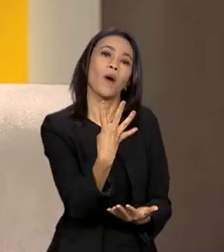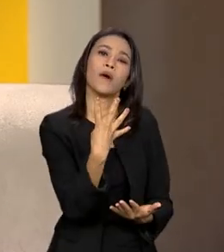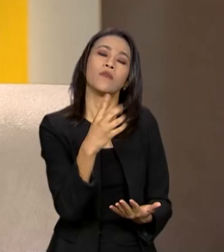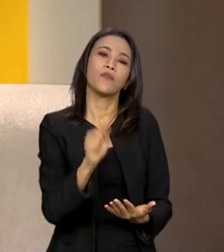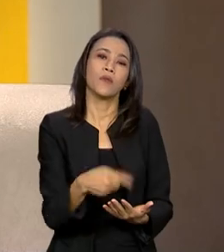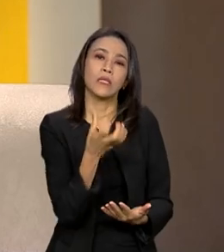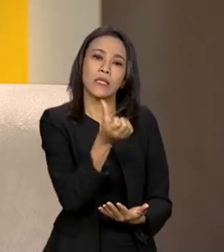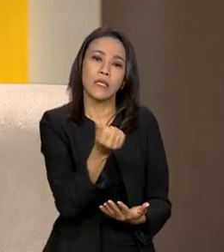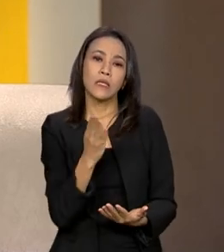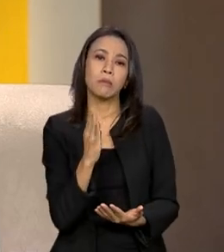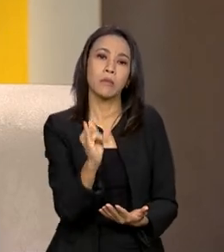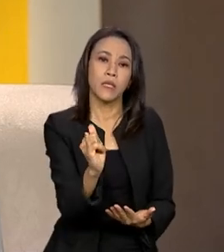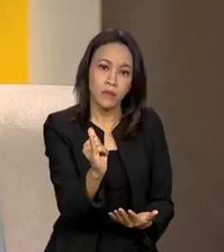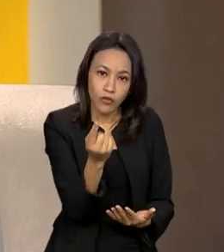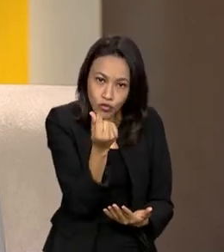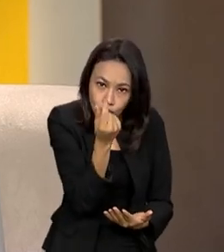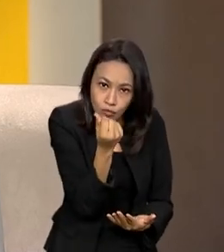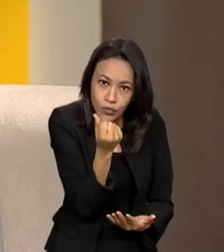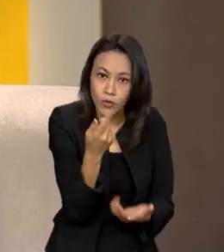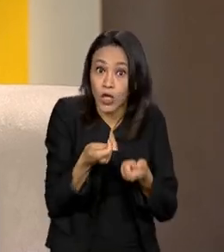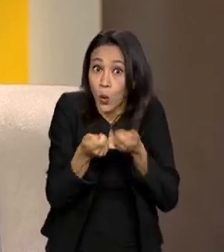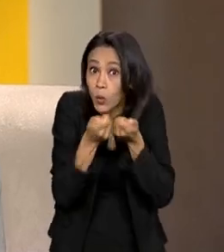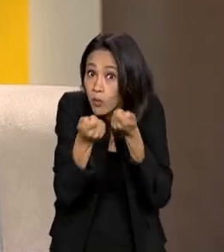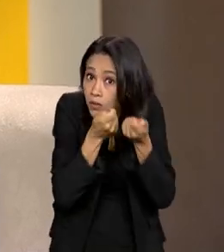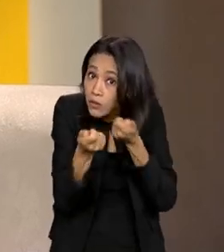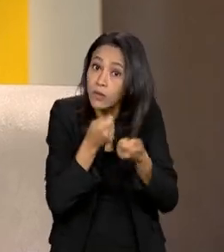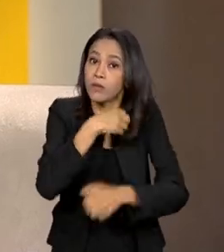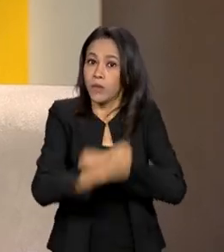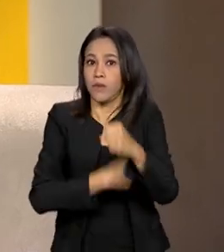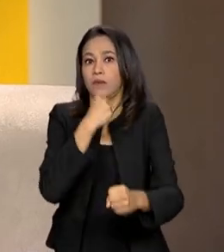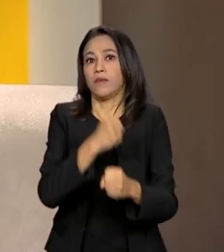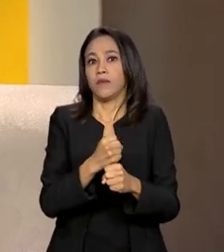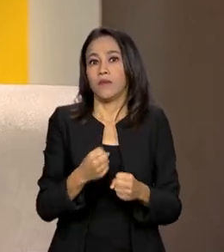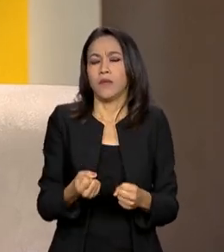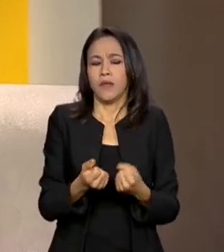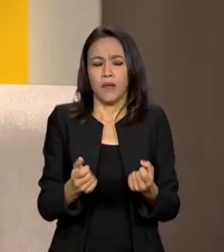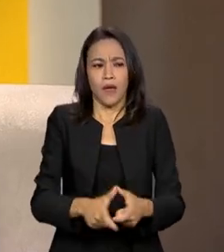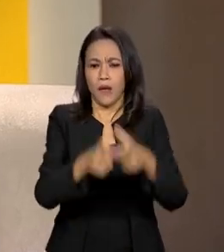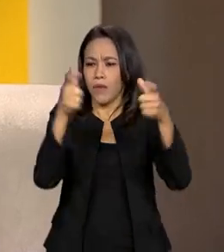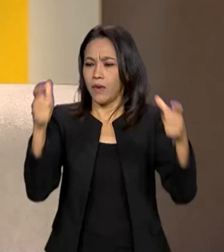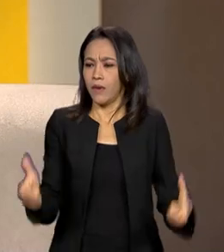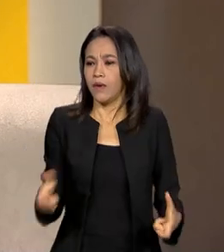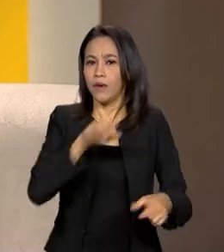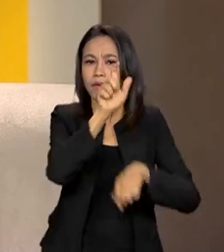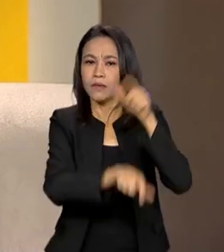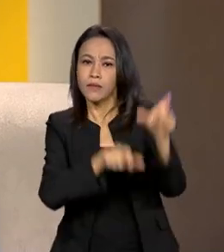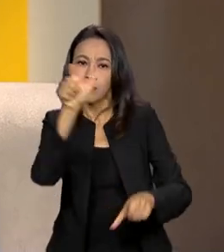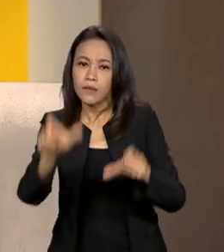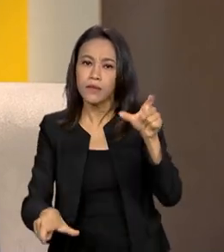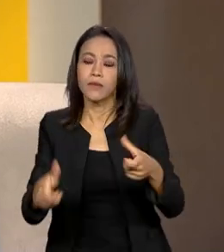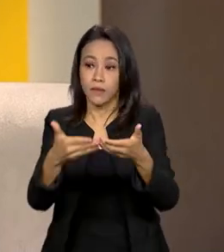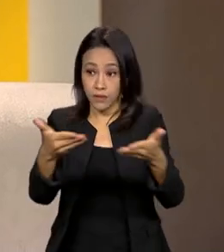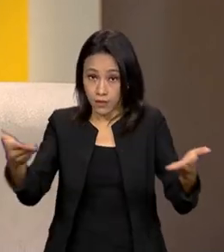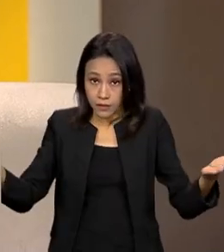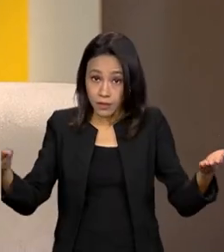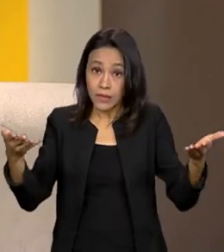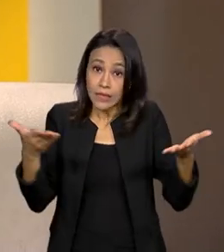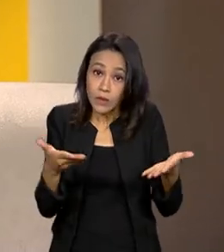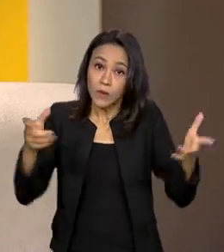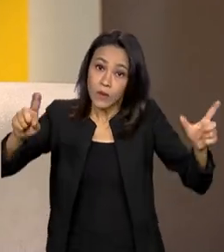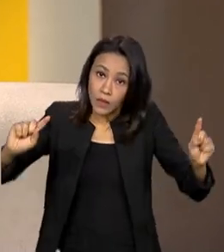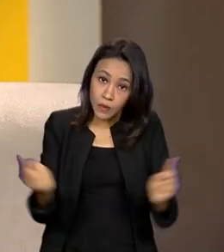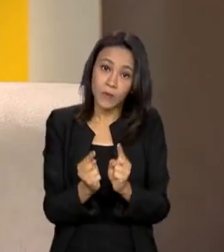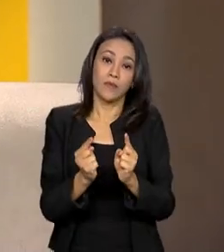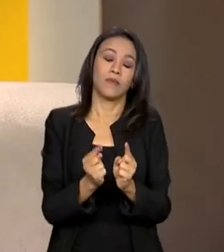de reais anuais de economia, sendo a maior parte para a população, ou seja, essa simplificação,